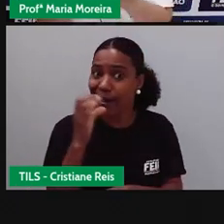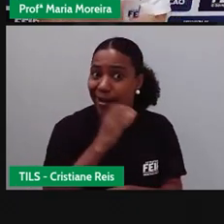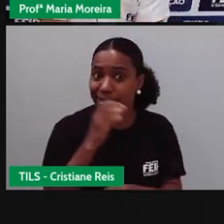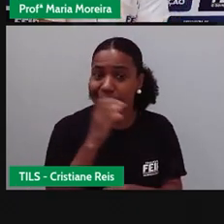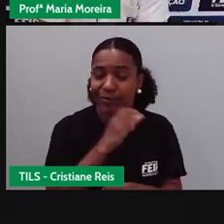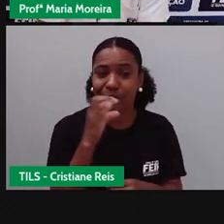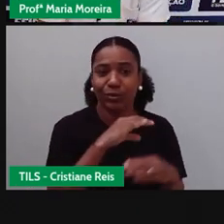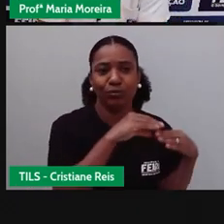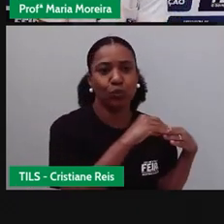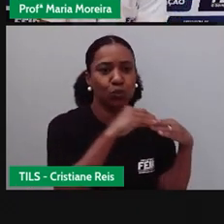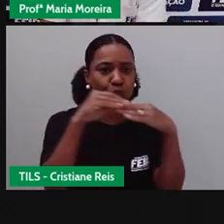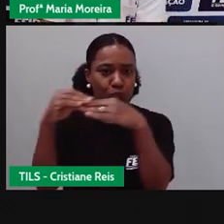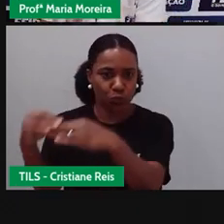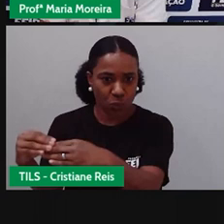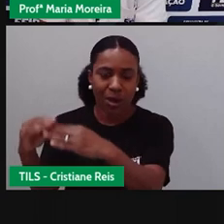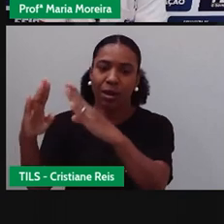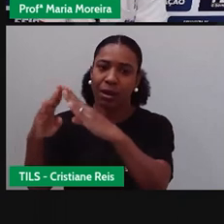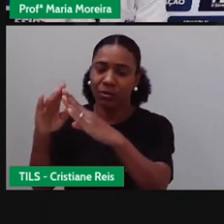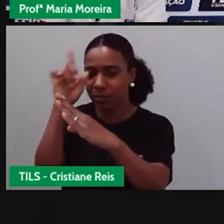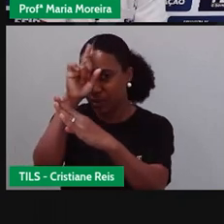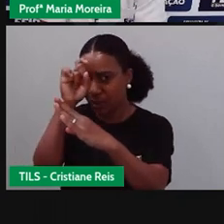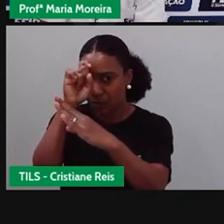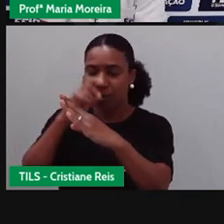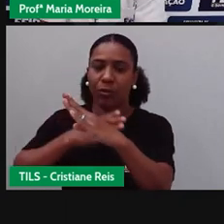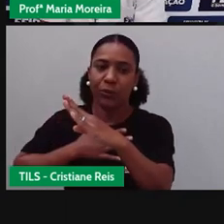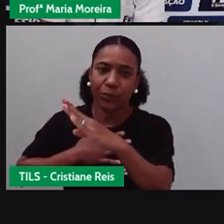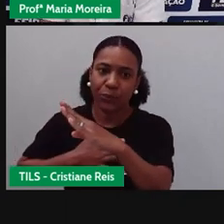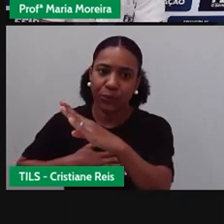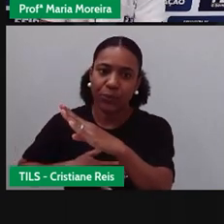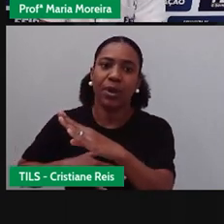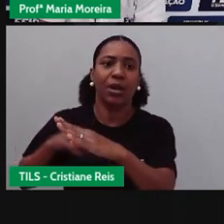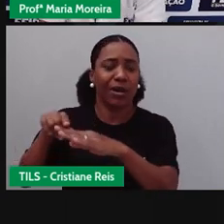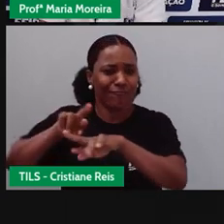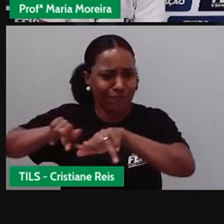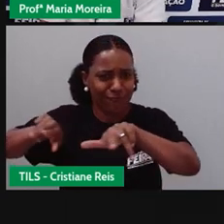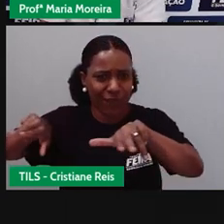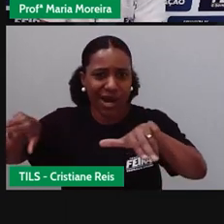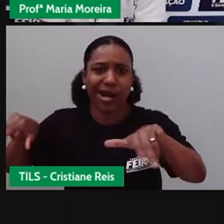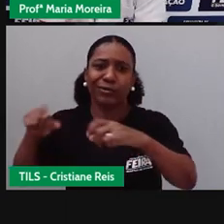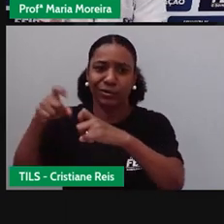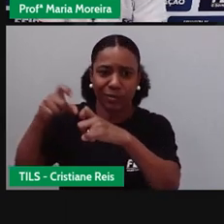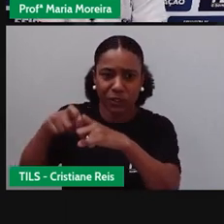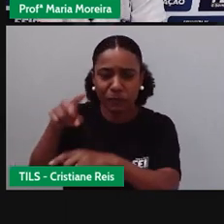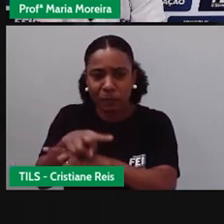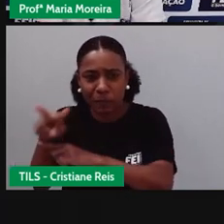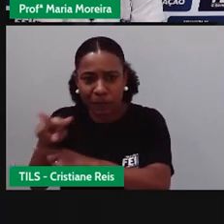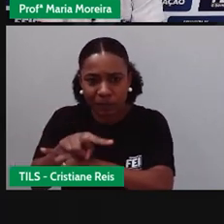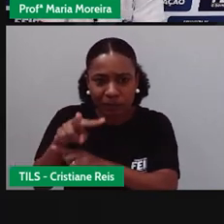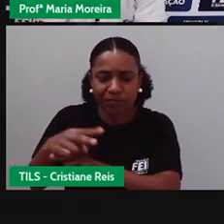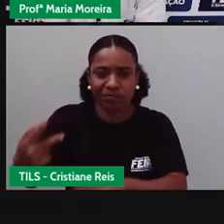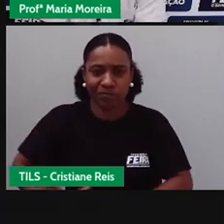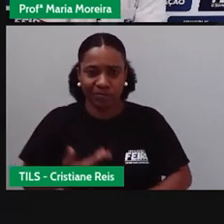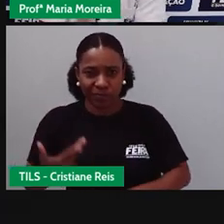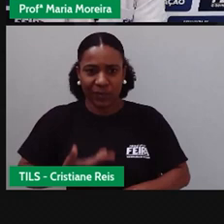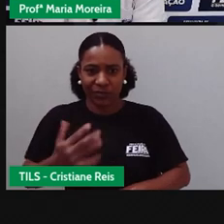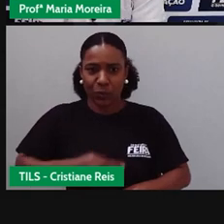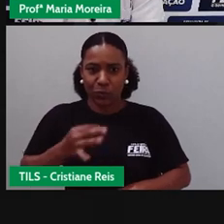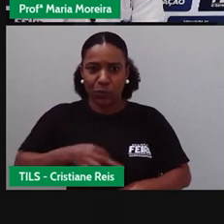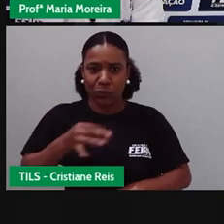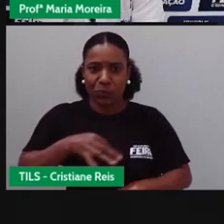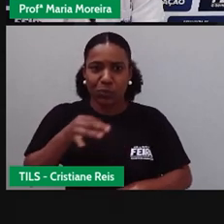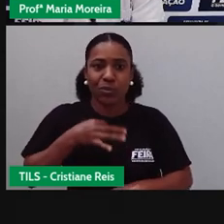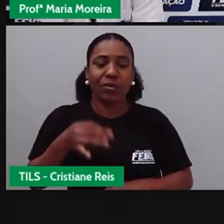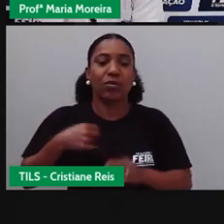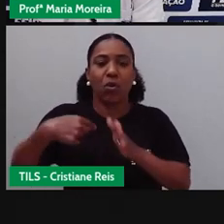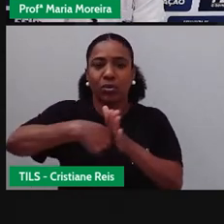vai para onde? Para o hospital, onde existem outros equipamentos, outros procedimentos. Se vai fazer uma cirurgia, vai fazer um exame. Que não